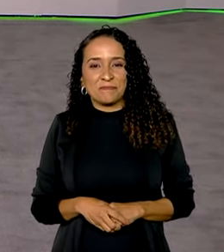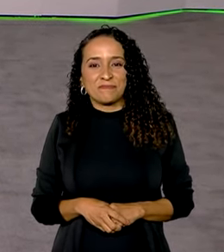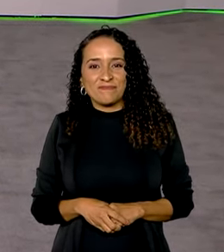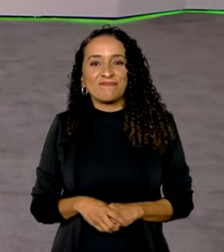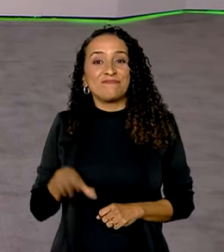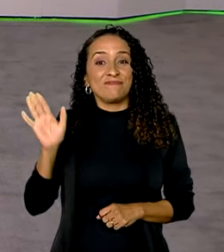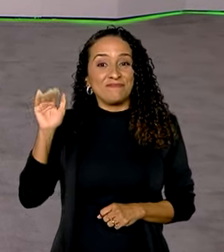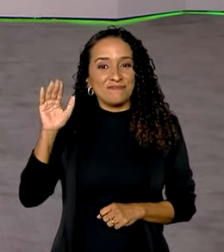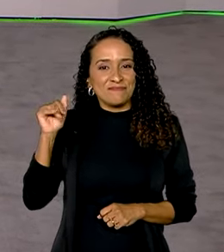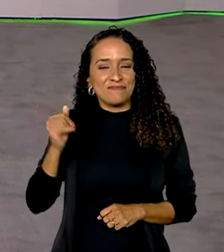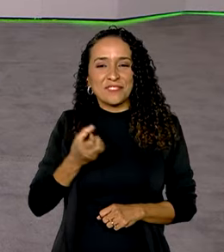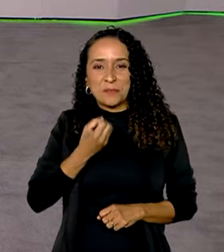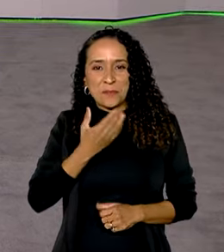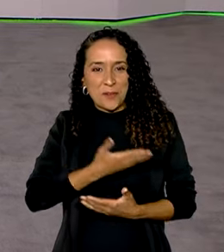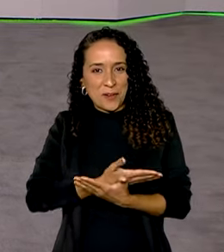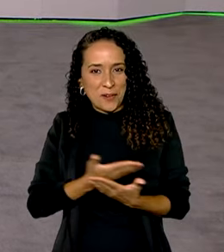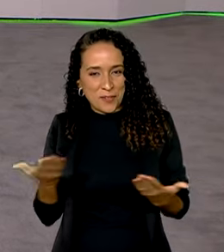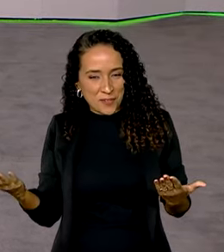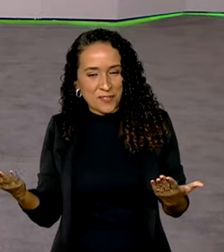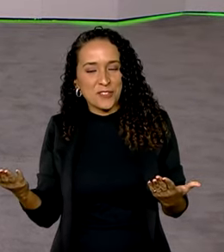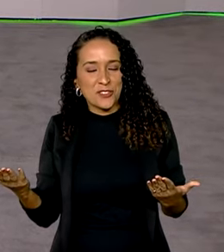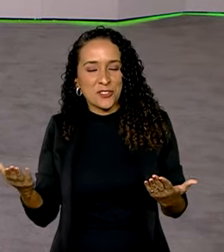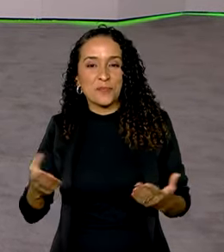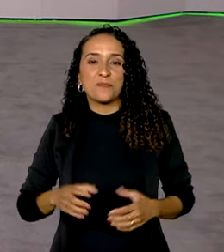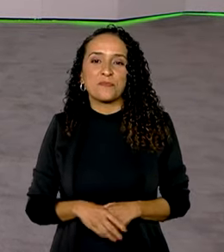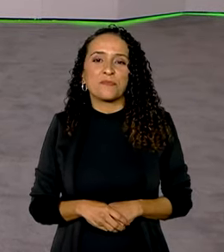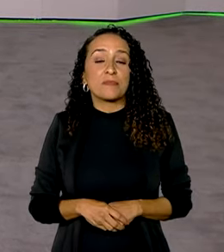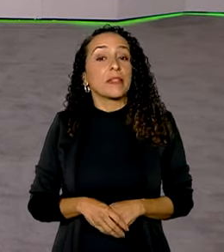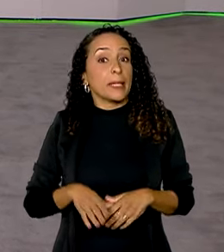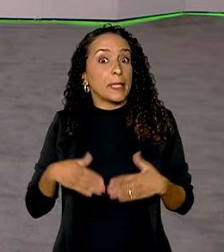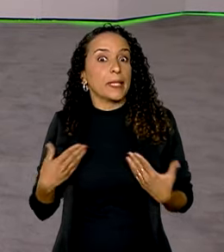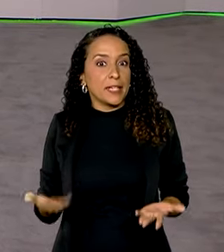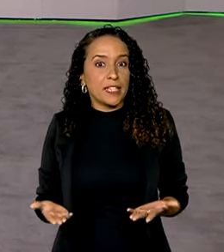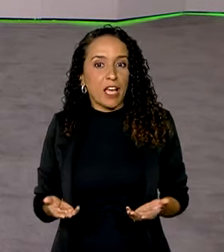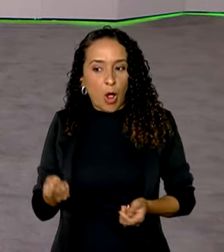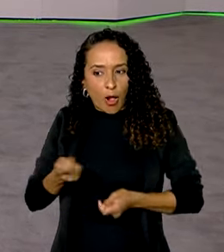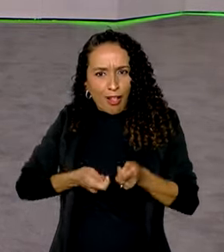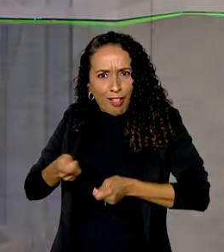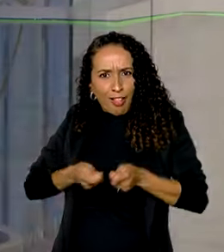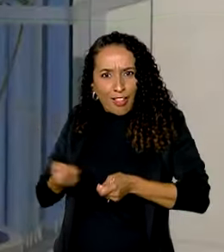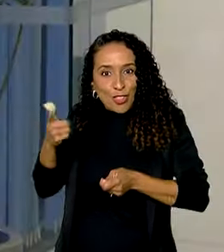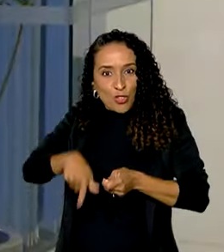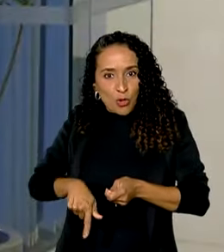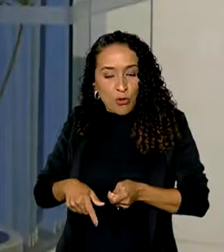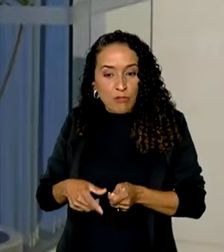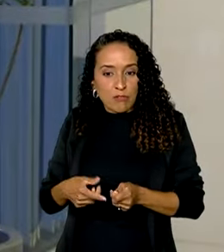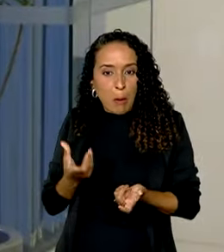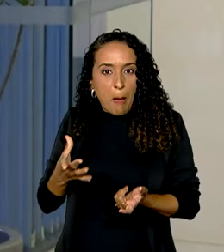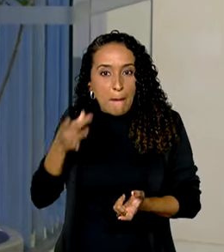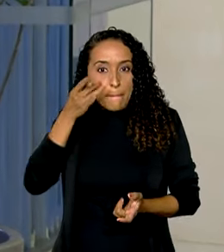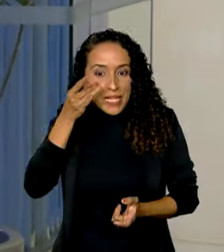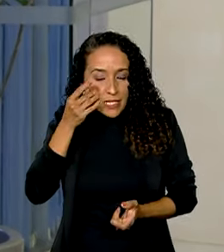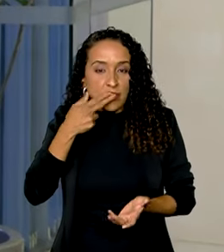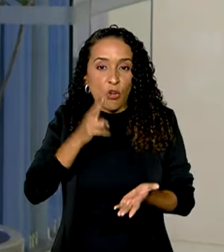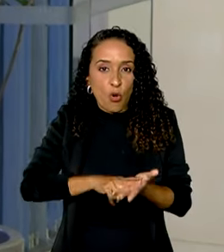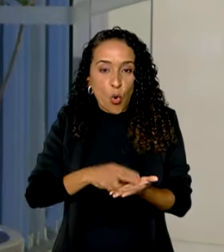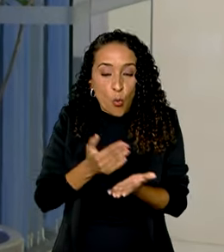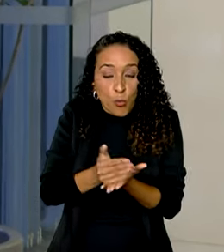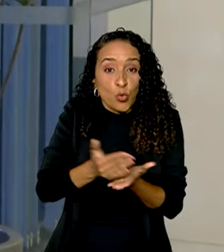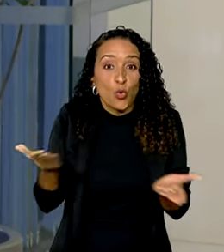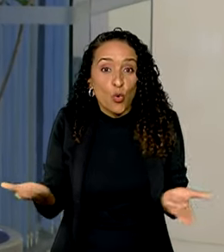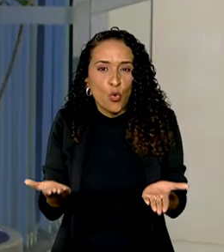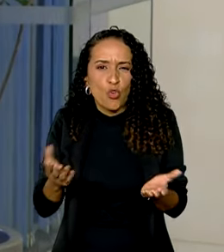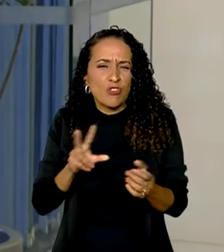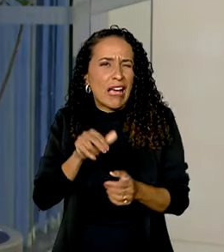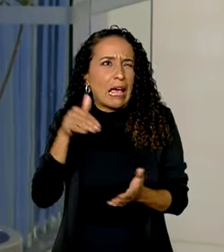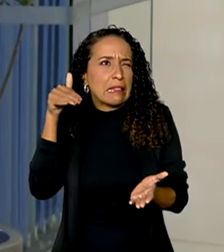Oi Carol, boa noite para você, boa noite para você que está com a gente. Pois é, essa renegociação presencial nos Correios começou hoje e